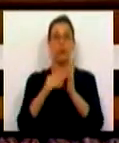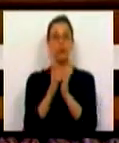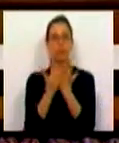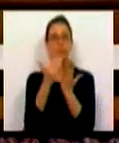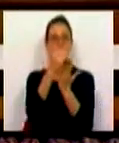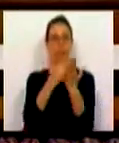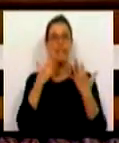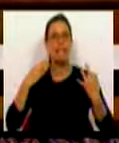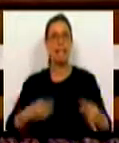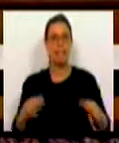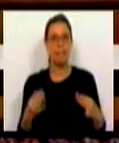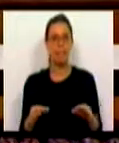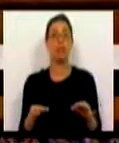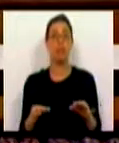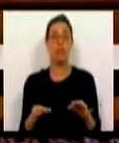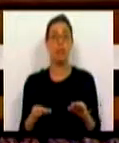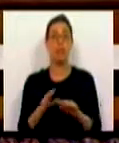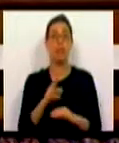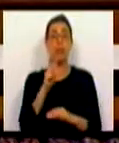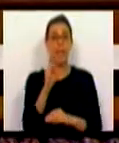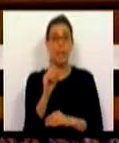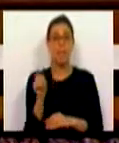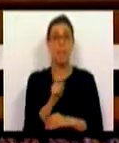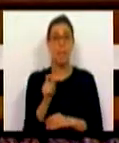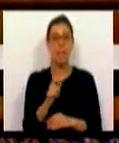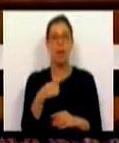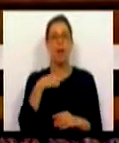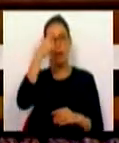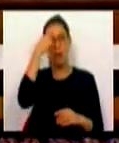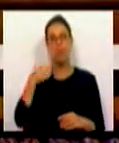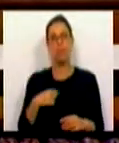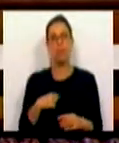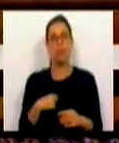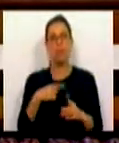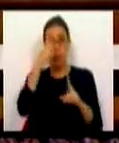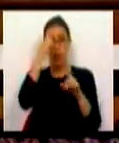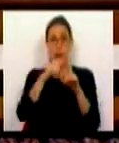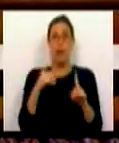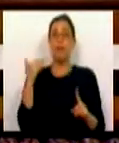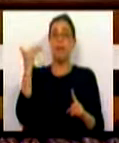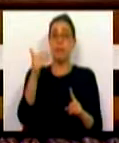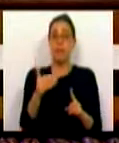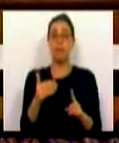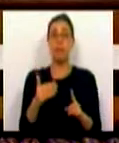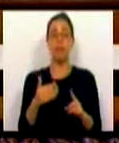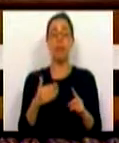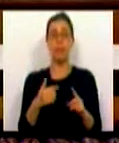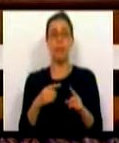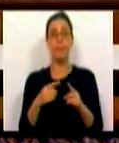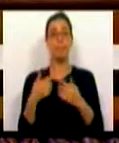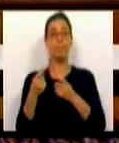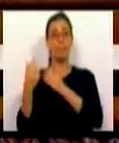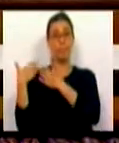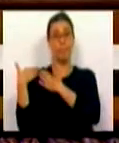cadastro simplificado para fazer em 30 meses, e eu tenho noção da ambição que colocamos sobre os